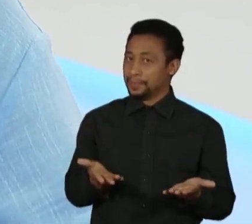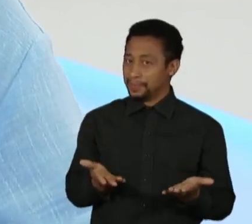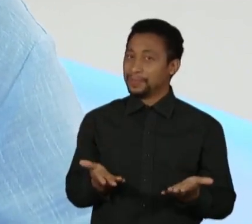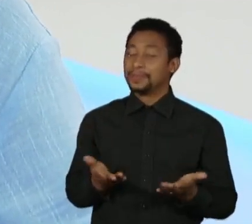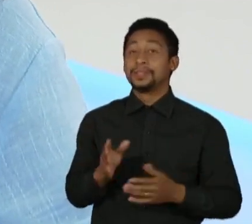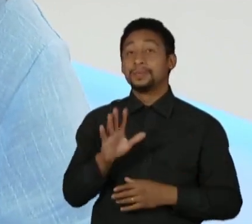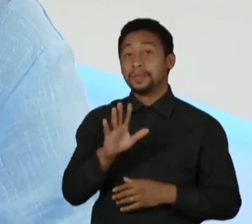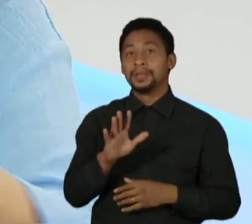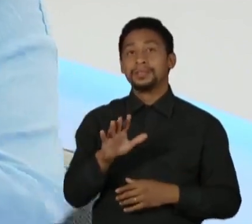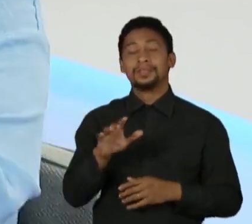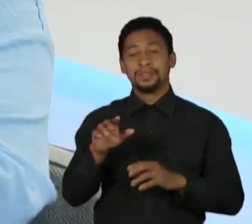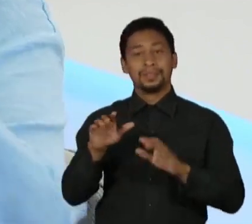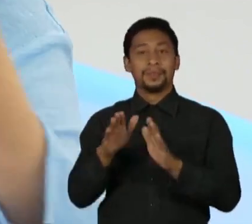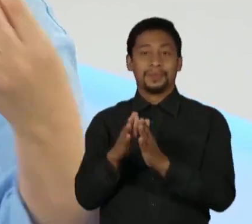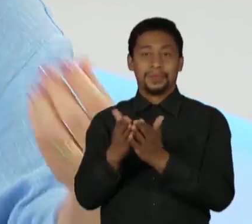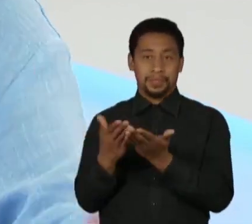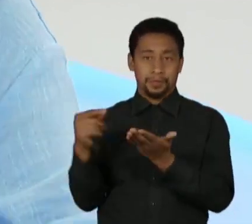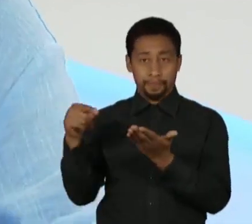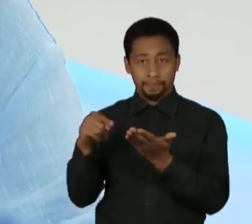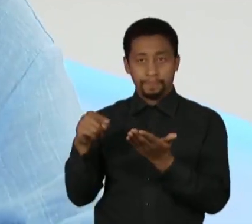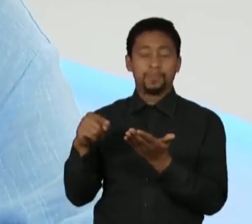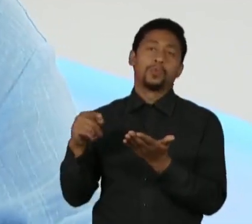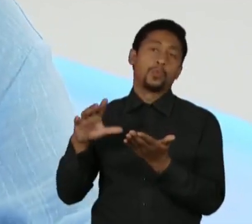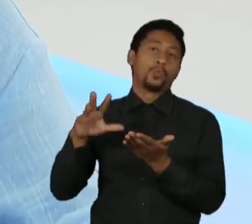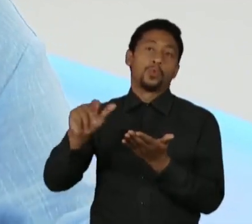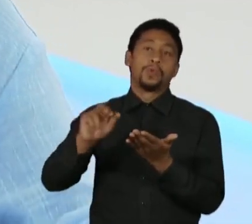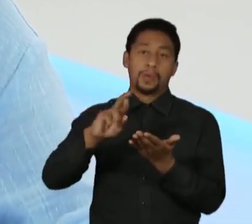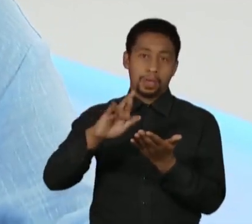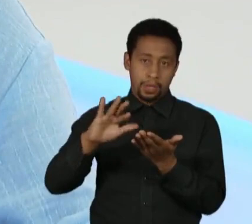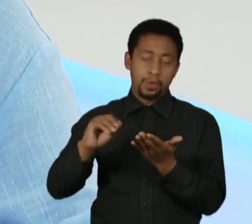Em Tudo é Rio, tem a coisa da forma poética.